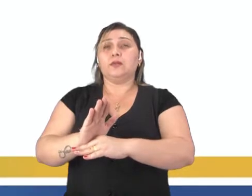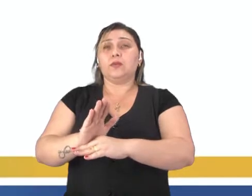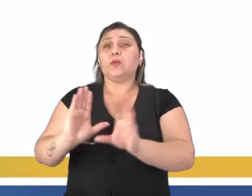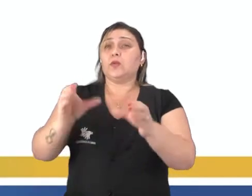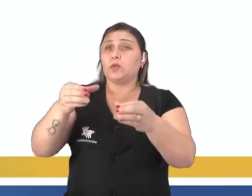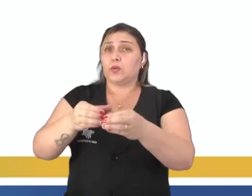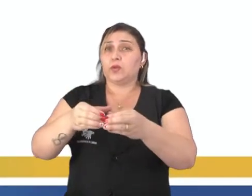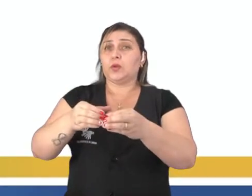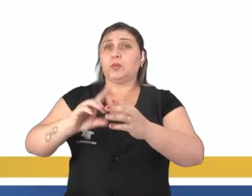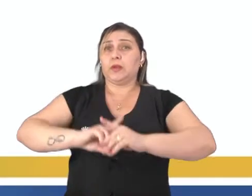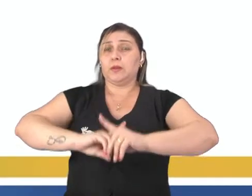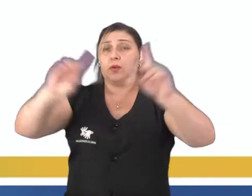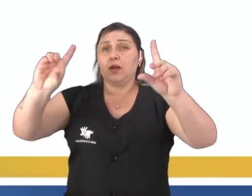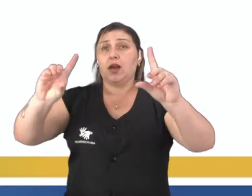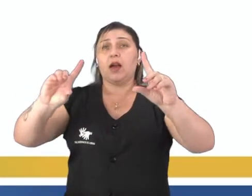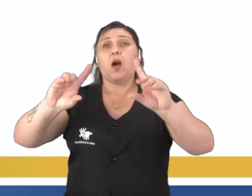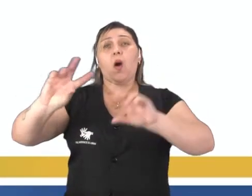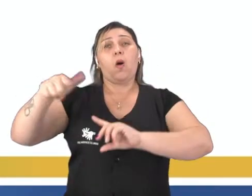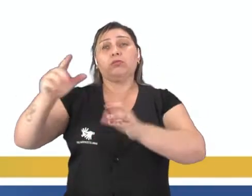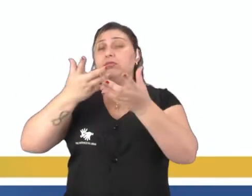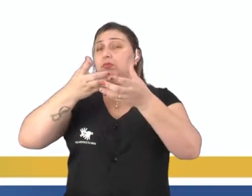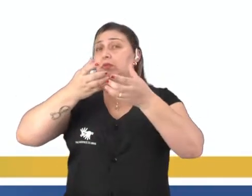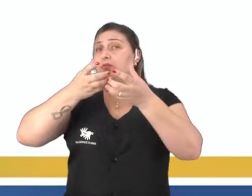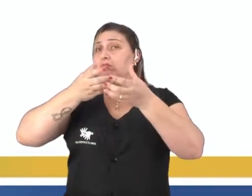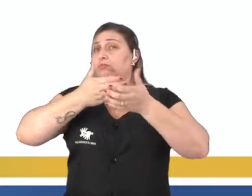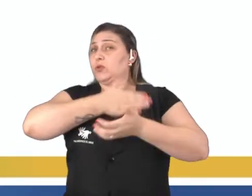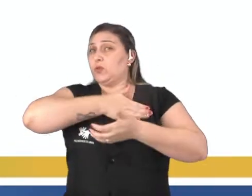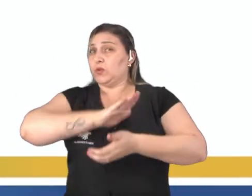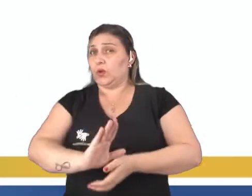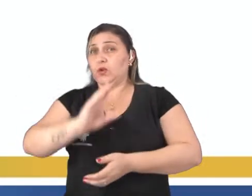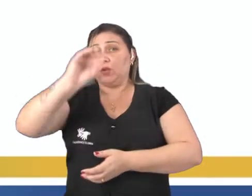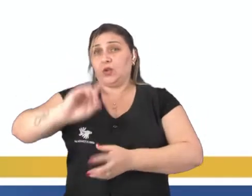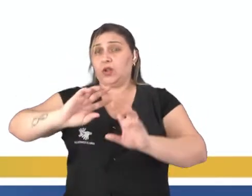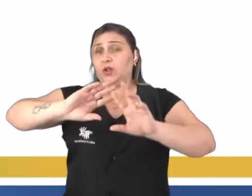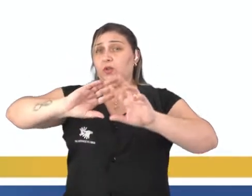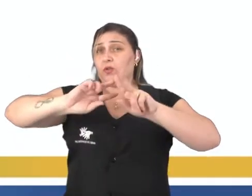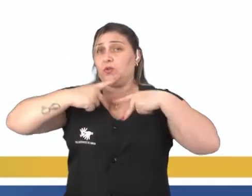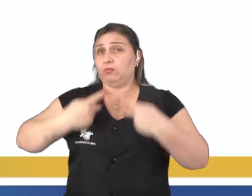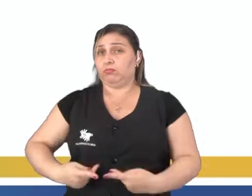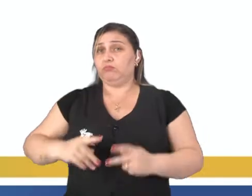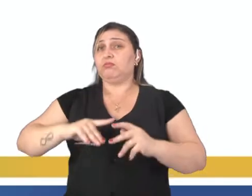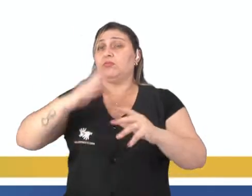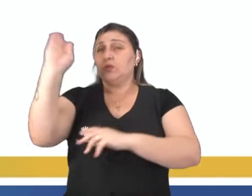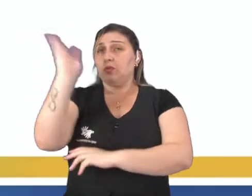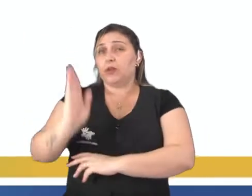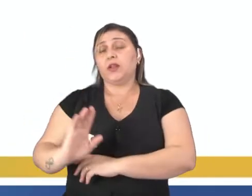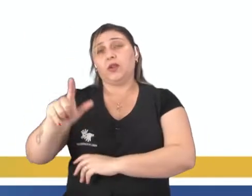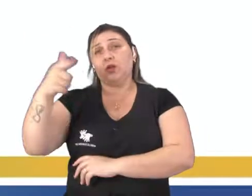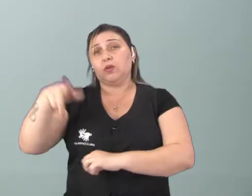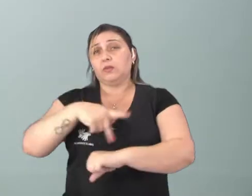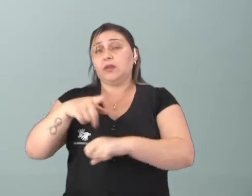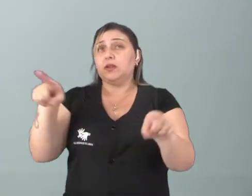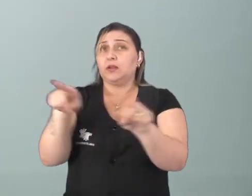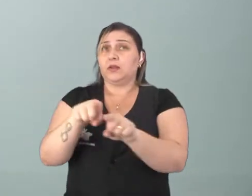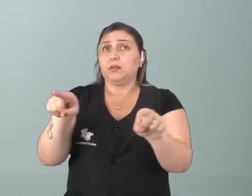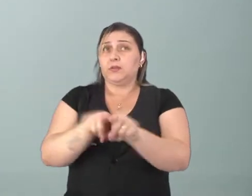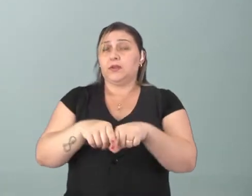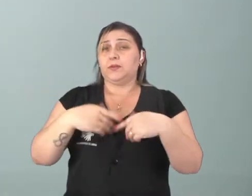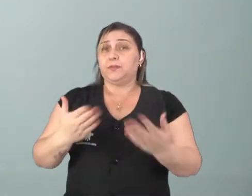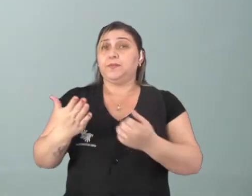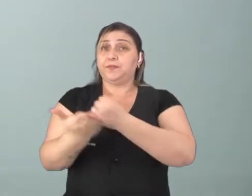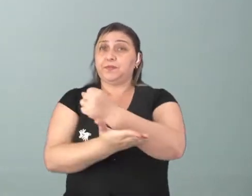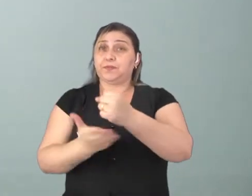criticam e desconsideram a real importância dos direitos humanos no Brasil e em outros países. Então